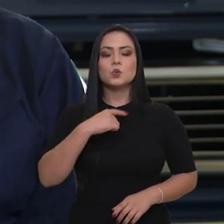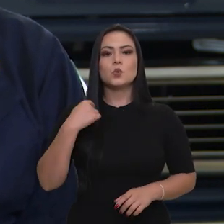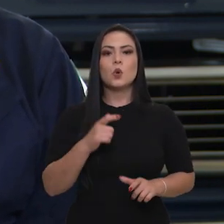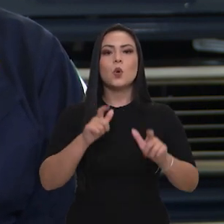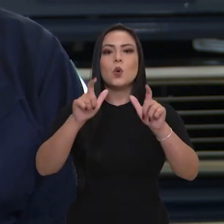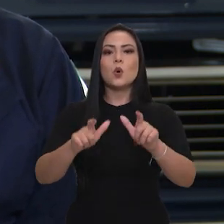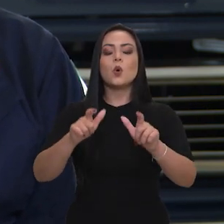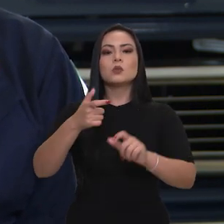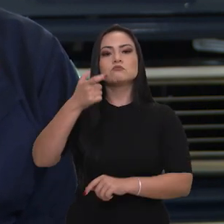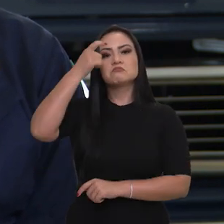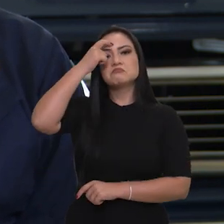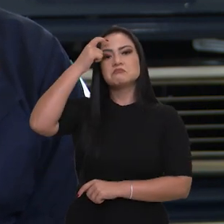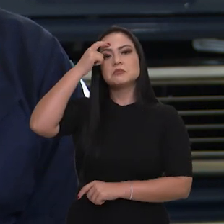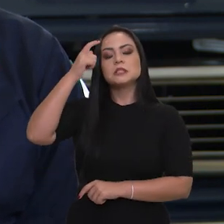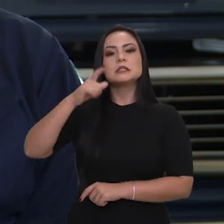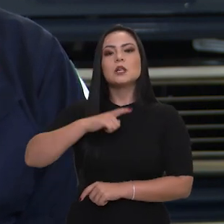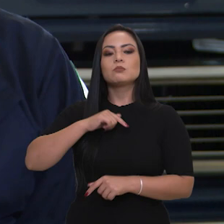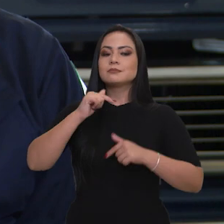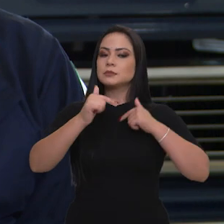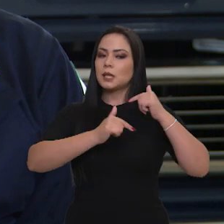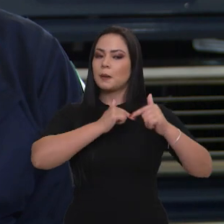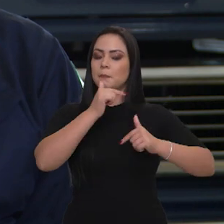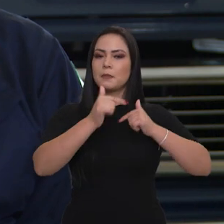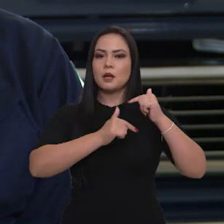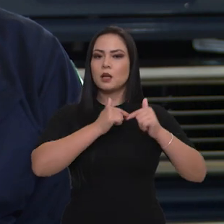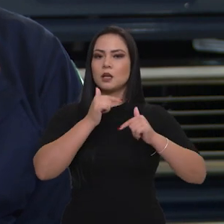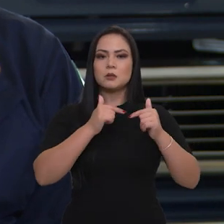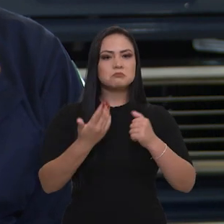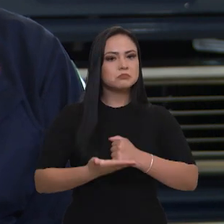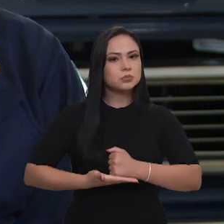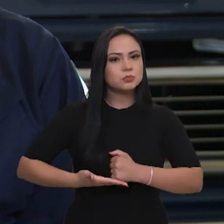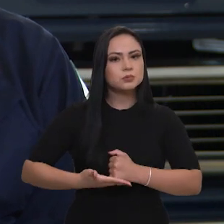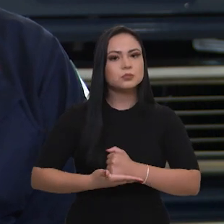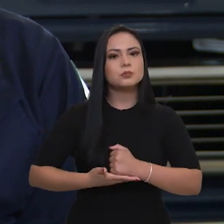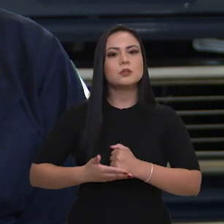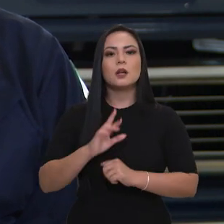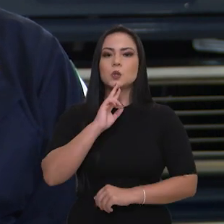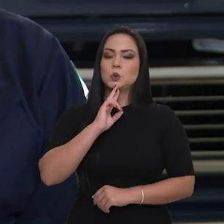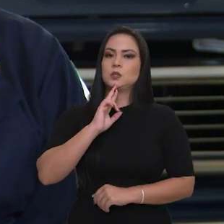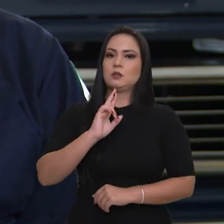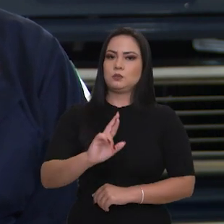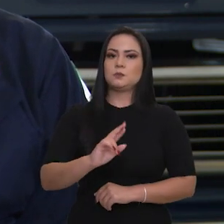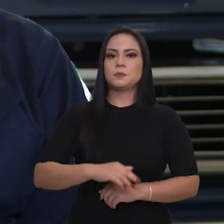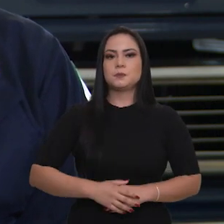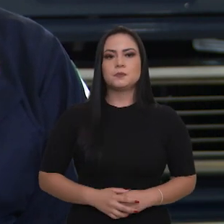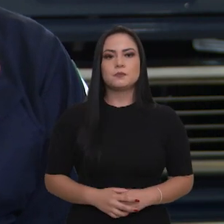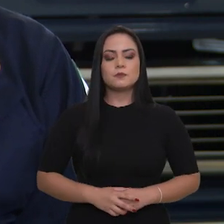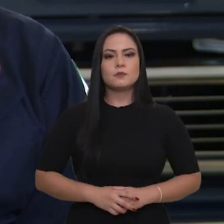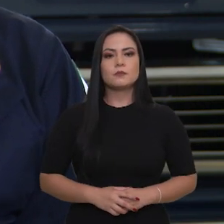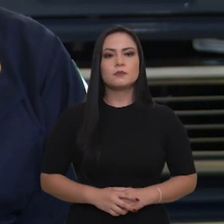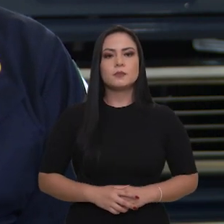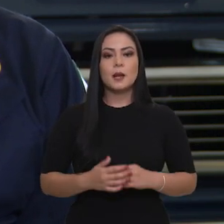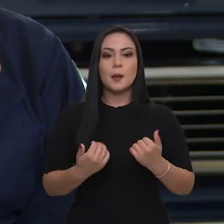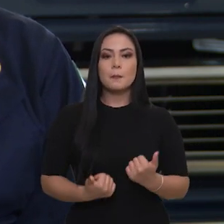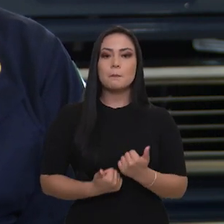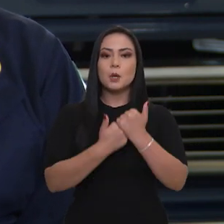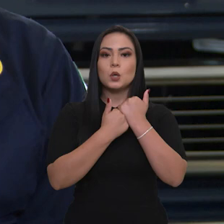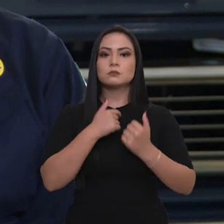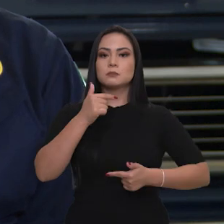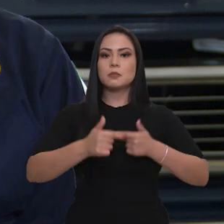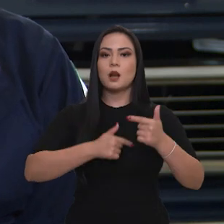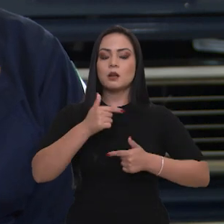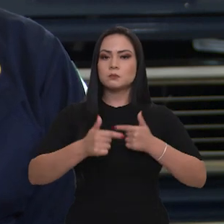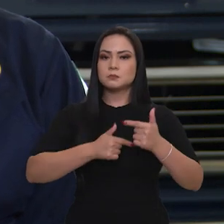Nosso corpo de inteligência faz um trabalho fundamental para os nossos resultados e em